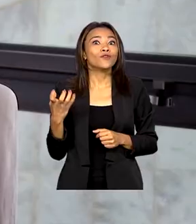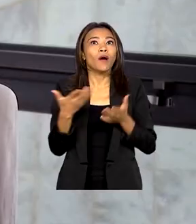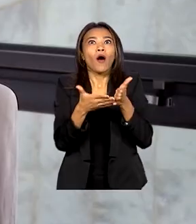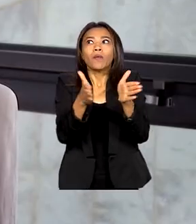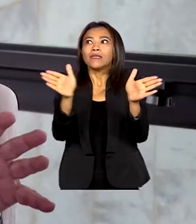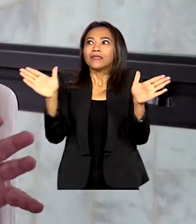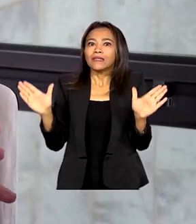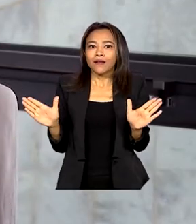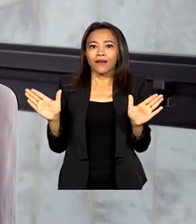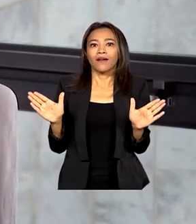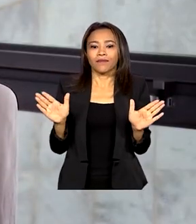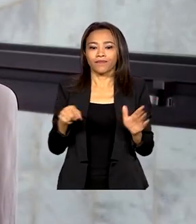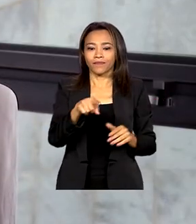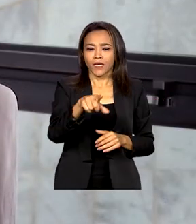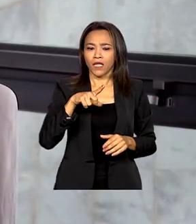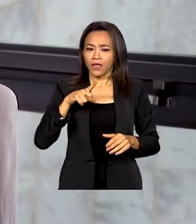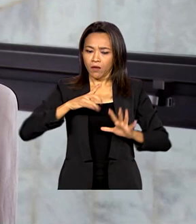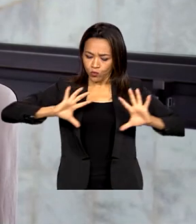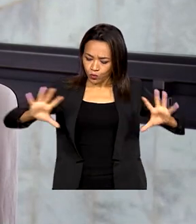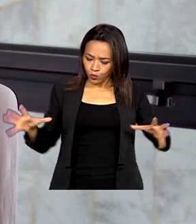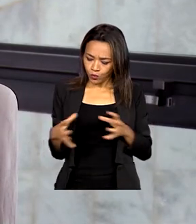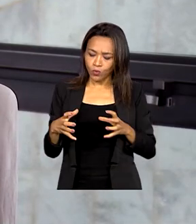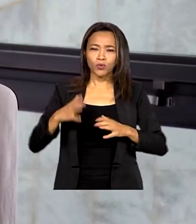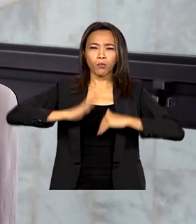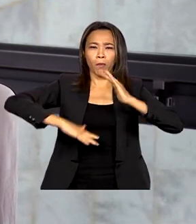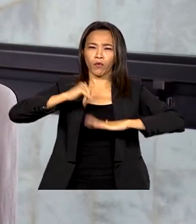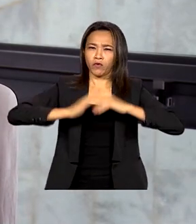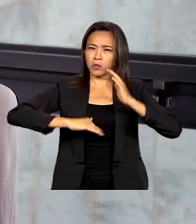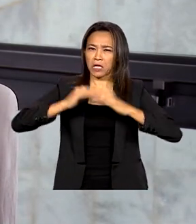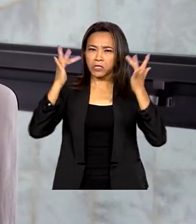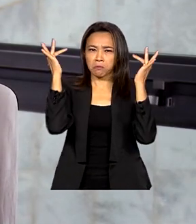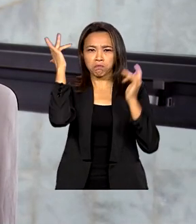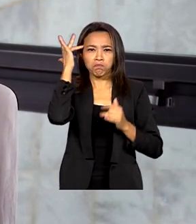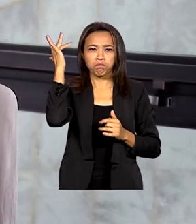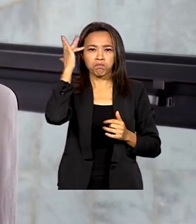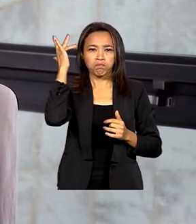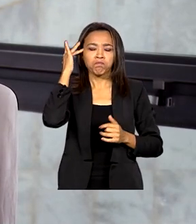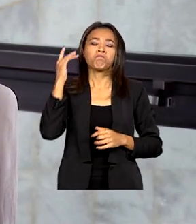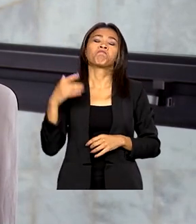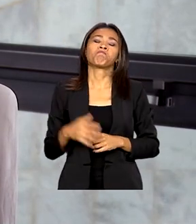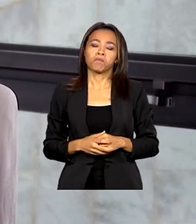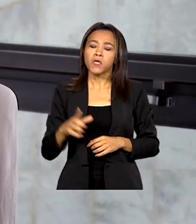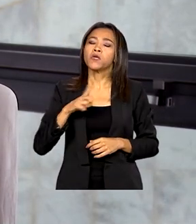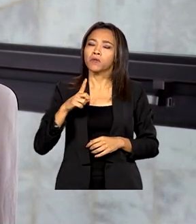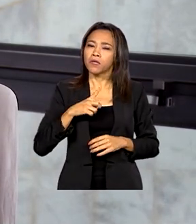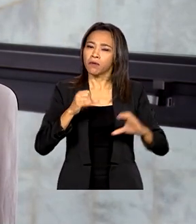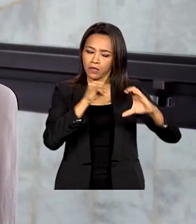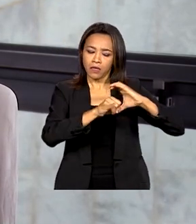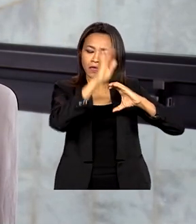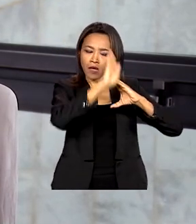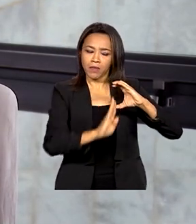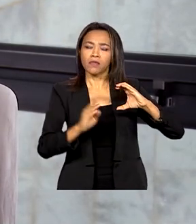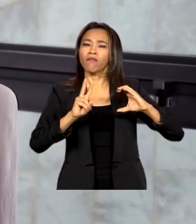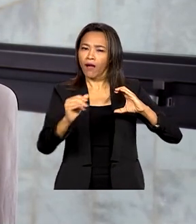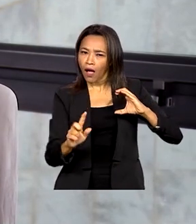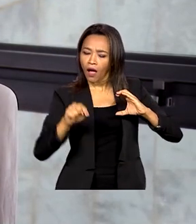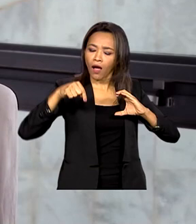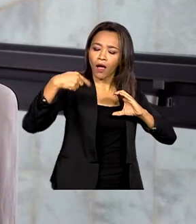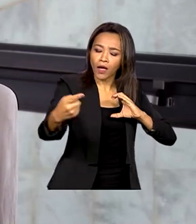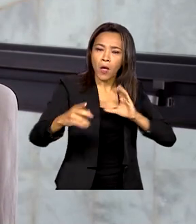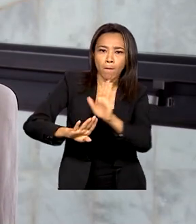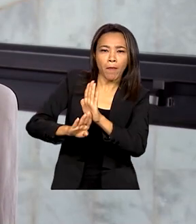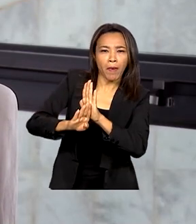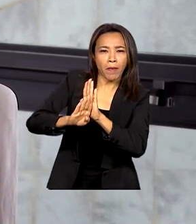rede. Temos um time de profissionais de altíssima qualidade e eu tenho certeza que a IBC vai sim, no próximo período, crescer